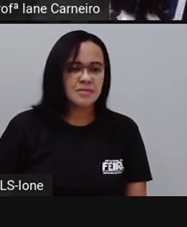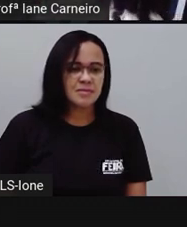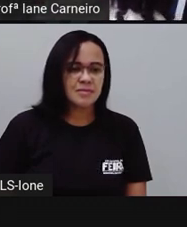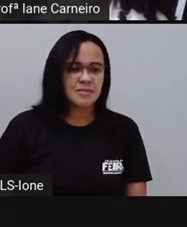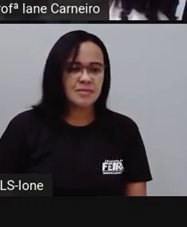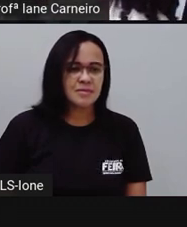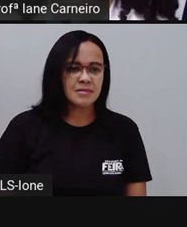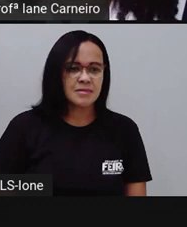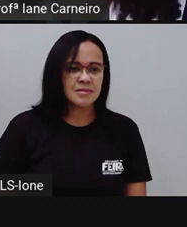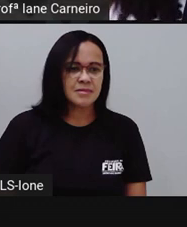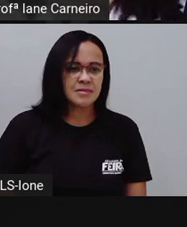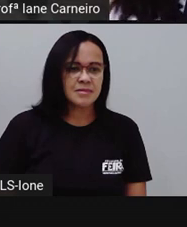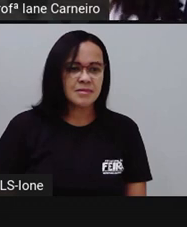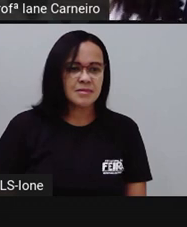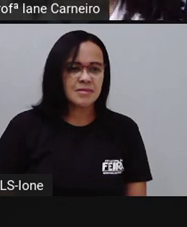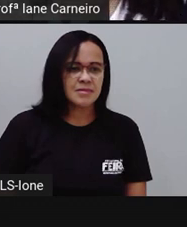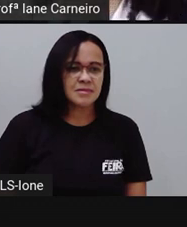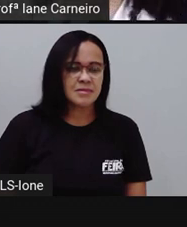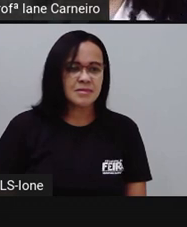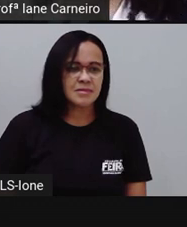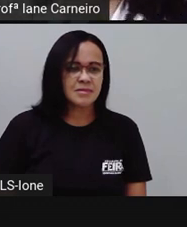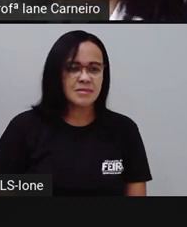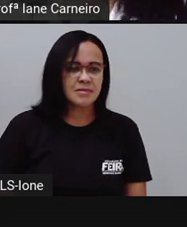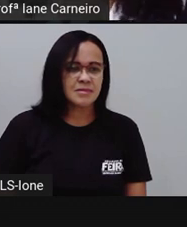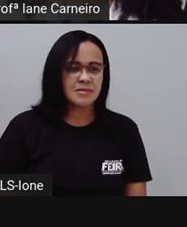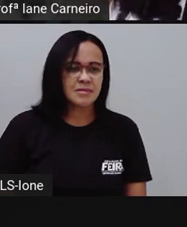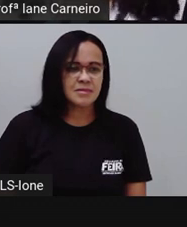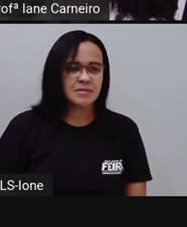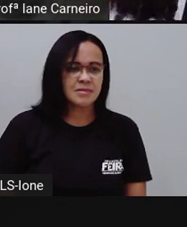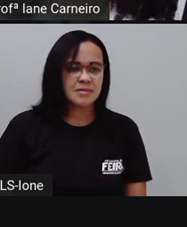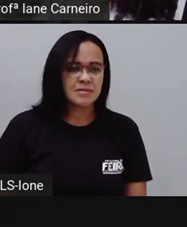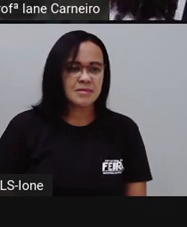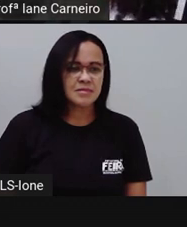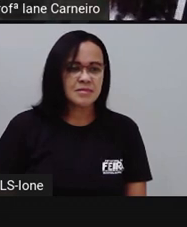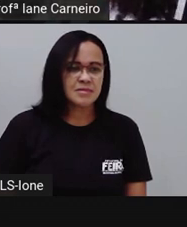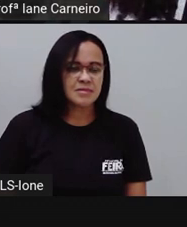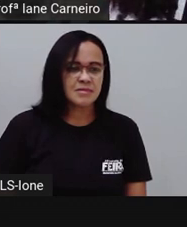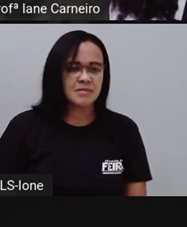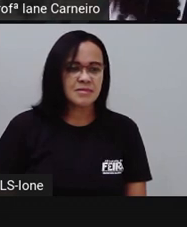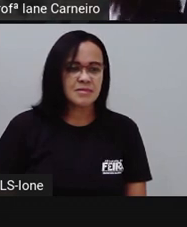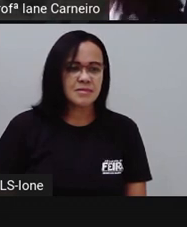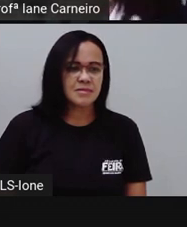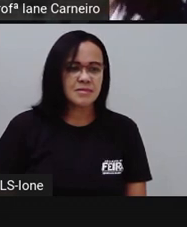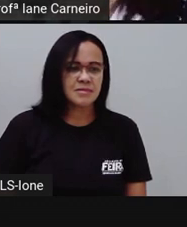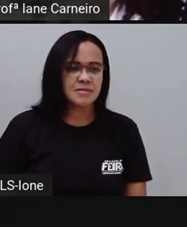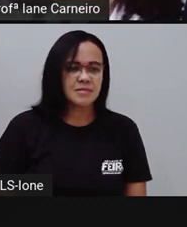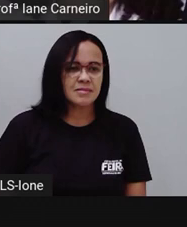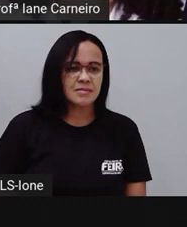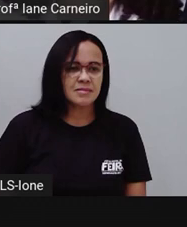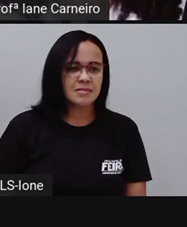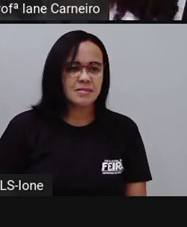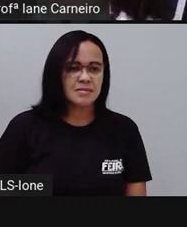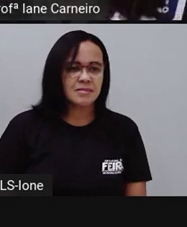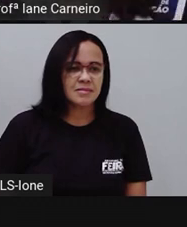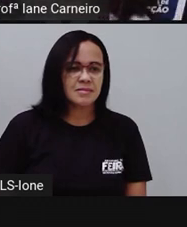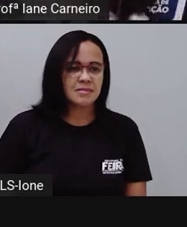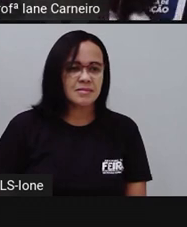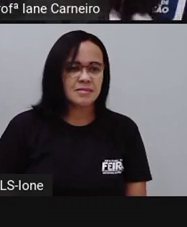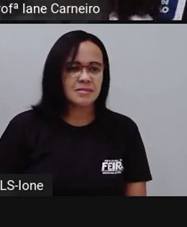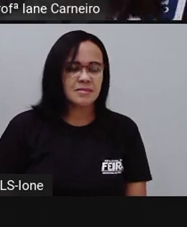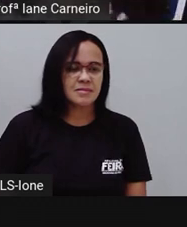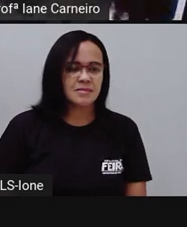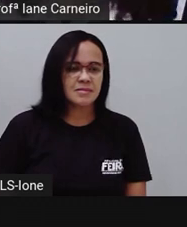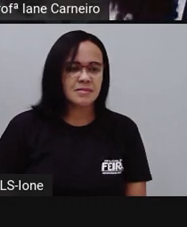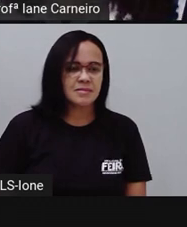como estão disponíveis para quem quiser fazer uso, importante é combiná-las, para não ficar confuso. Pode-se